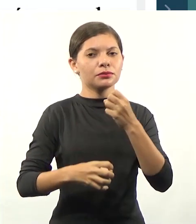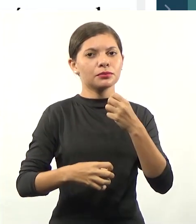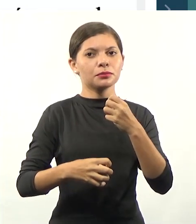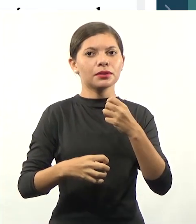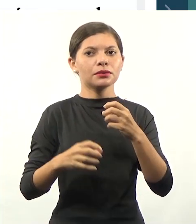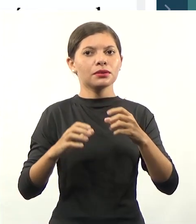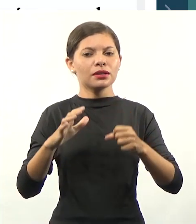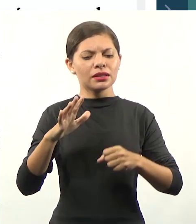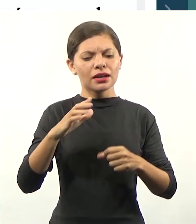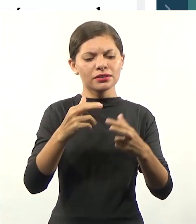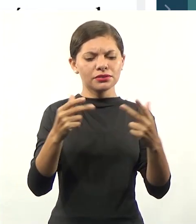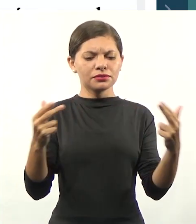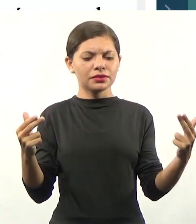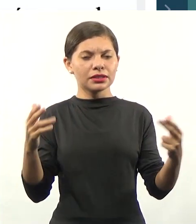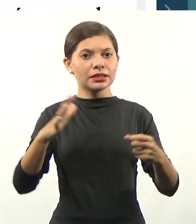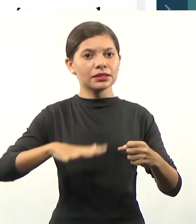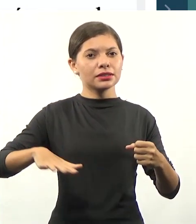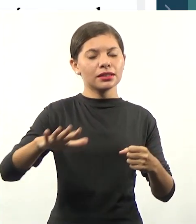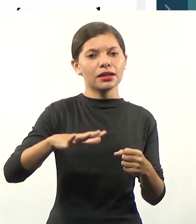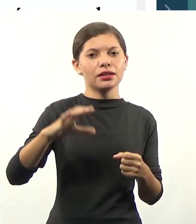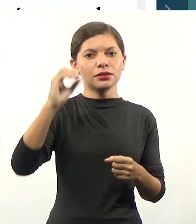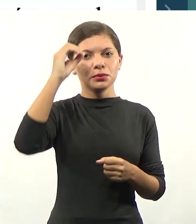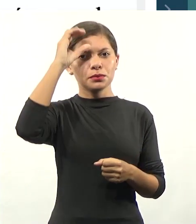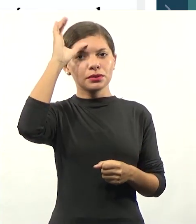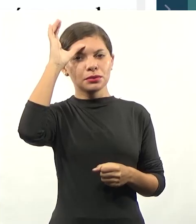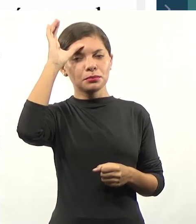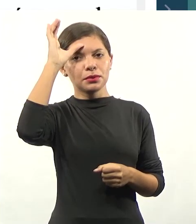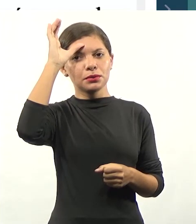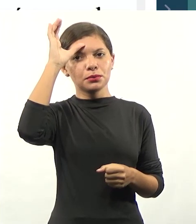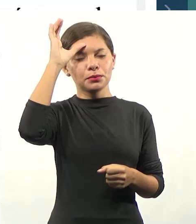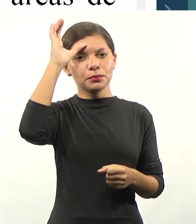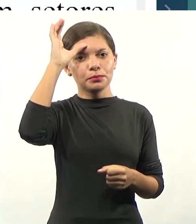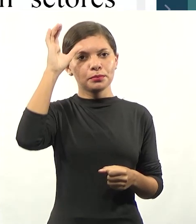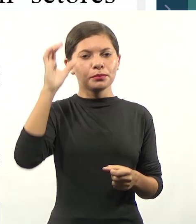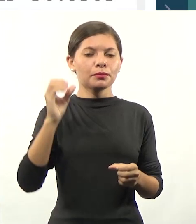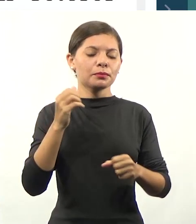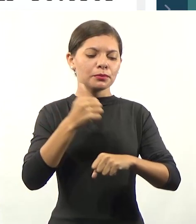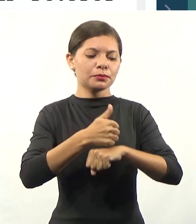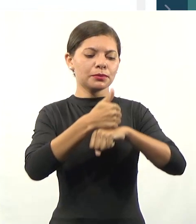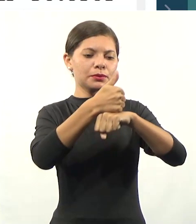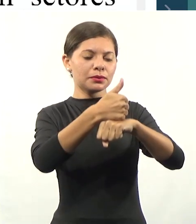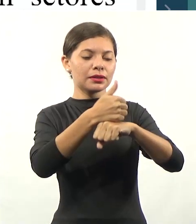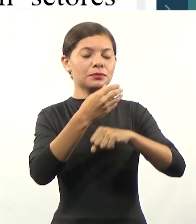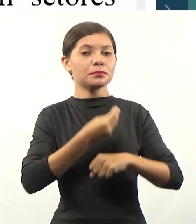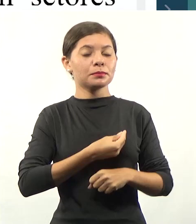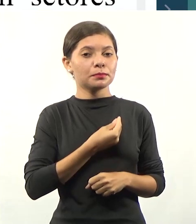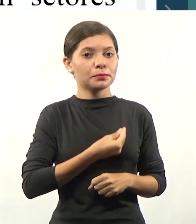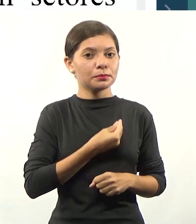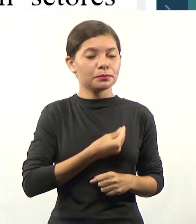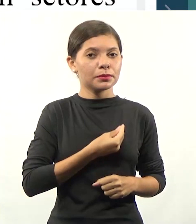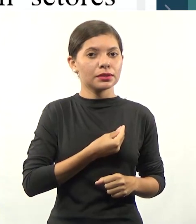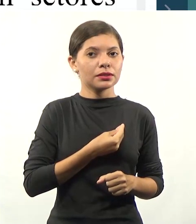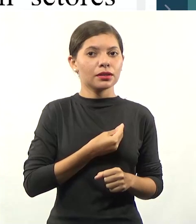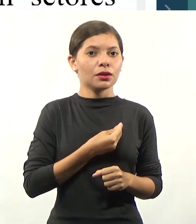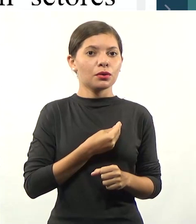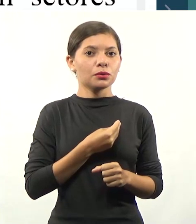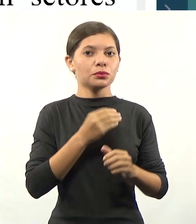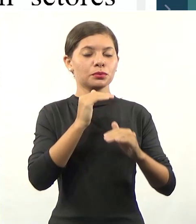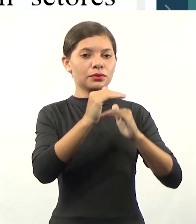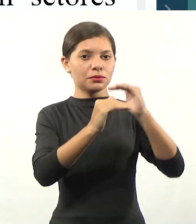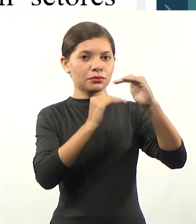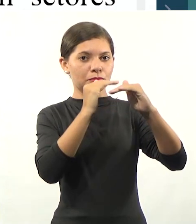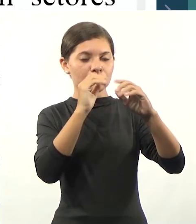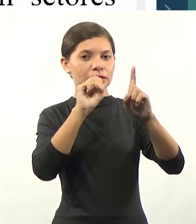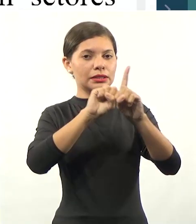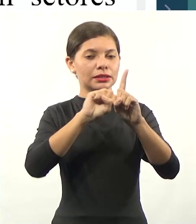aptos para inserção em setores profissionais e para a participação no desenvolvimento da